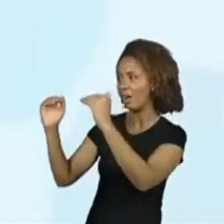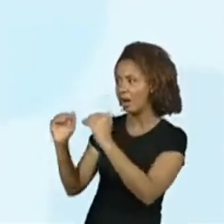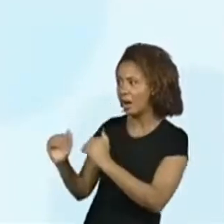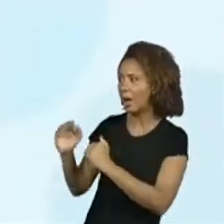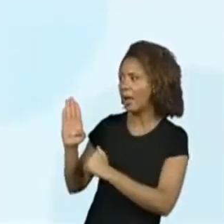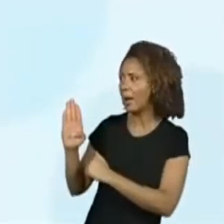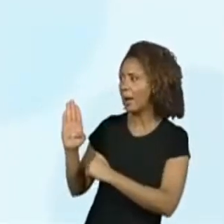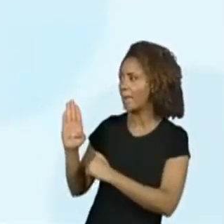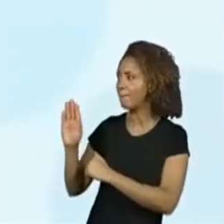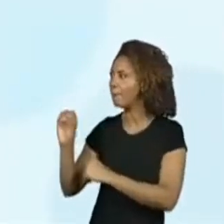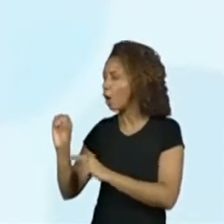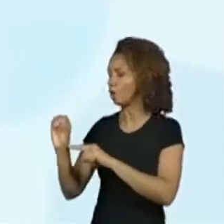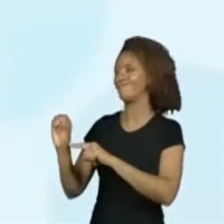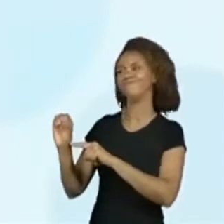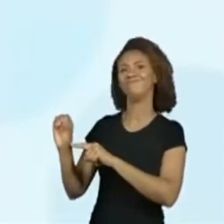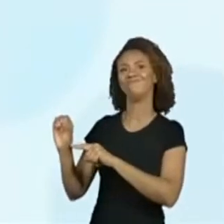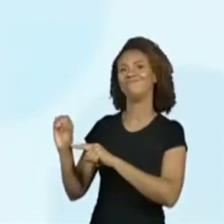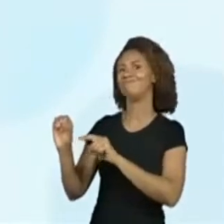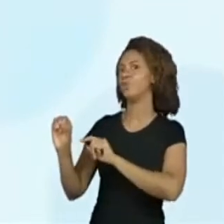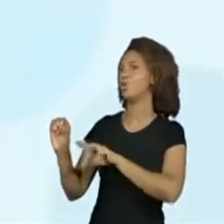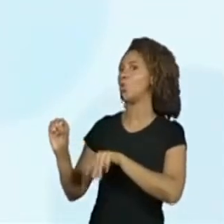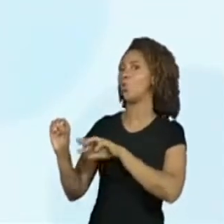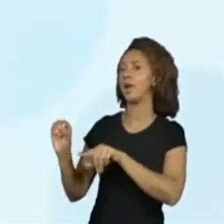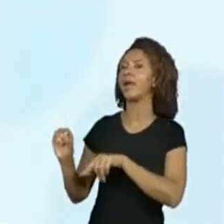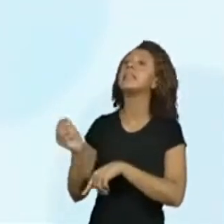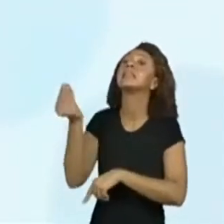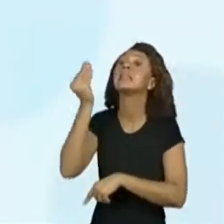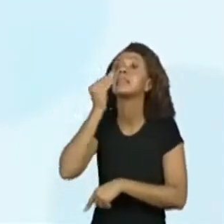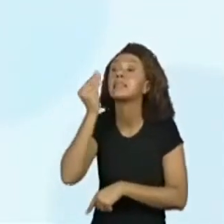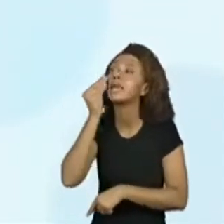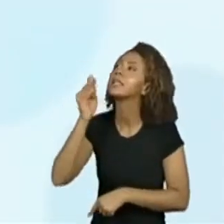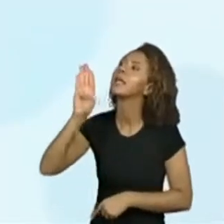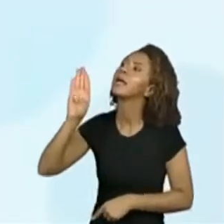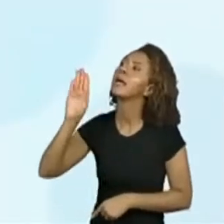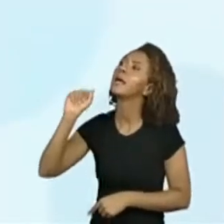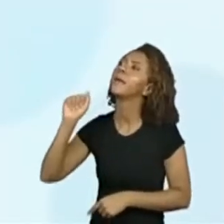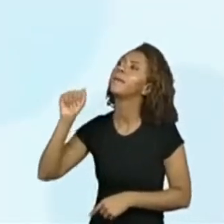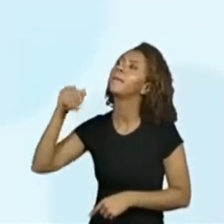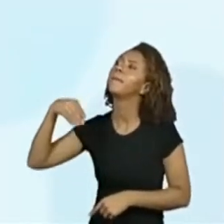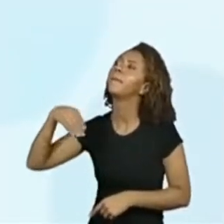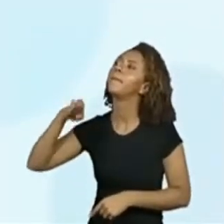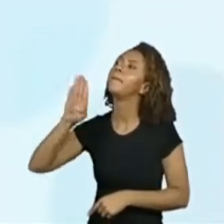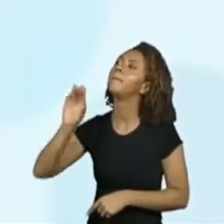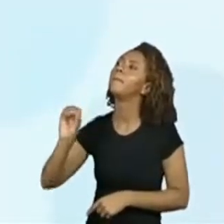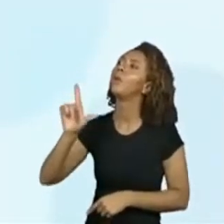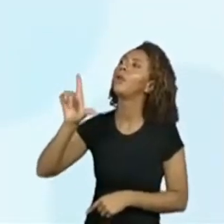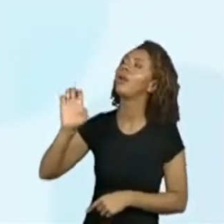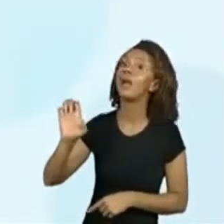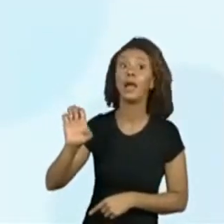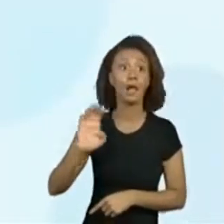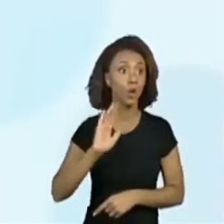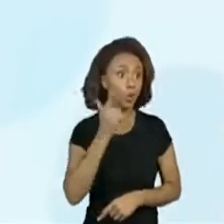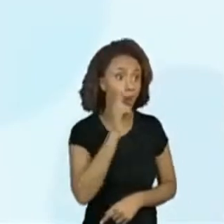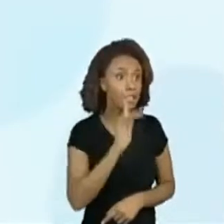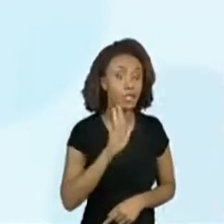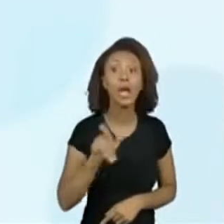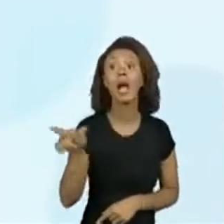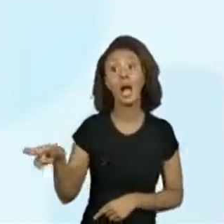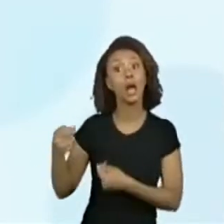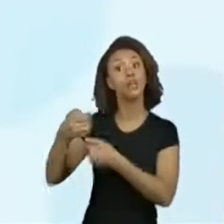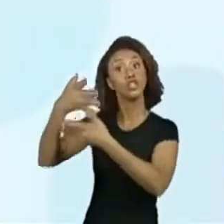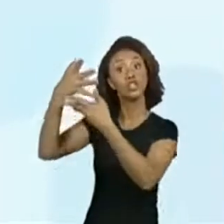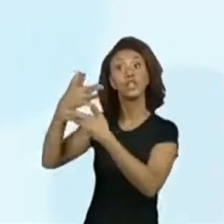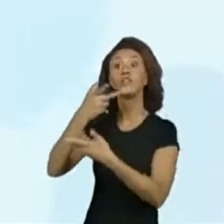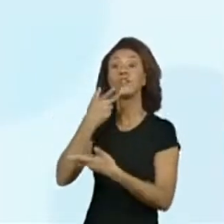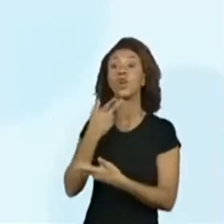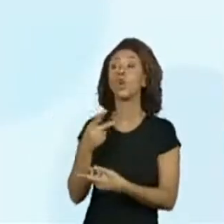apontando, passa o dedinho e tenta ler. Bambolê, Bambolê. Professora Vivi, tá todo mundo fazendo isso? Sim, eles já estão falando, professora Kelly, que das